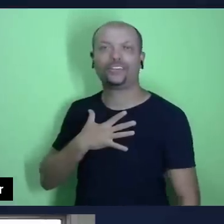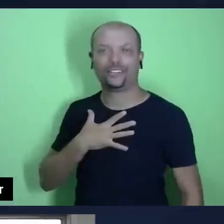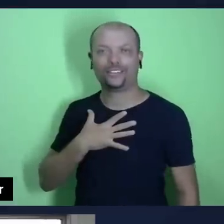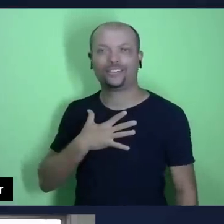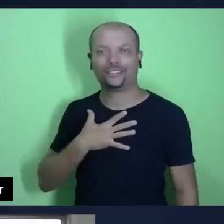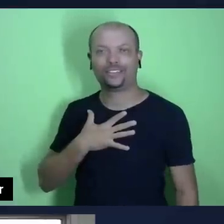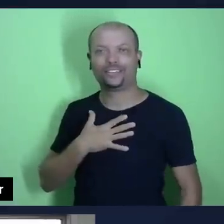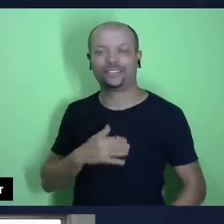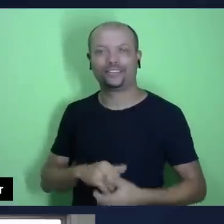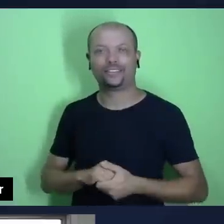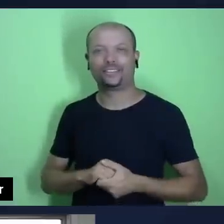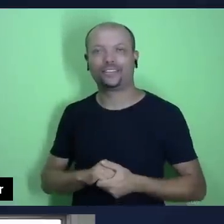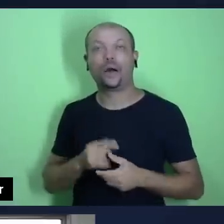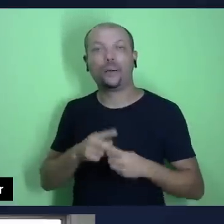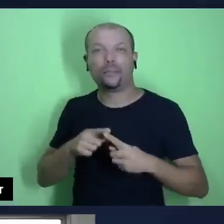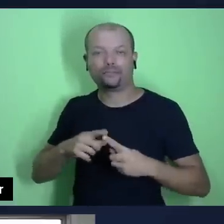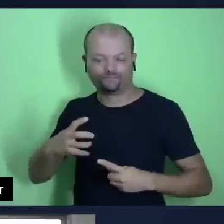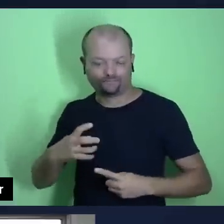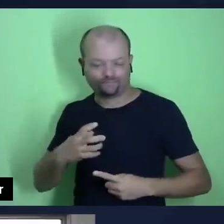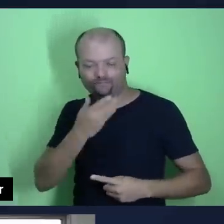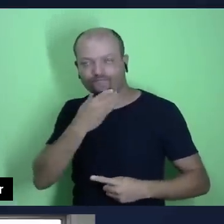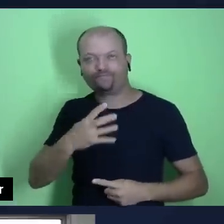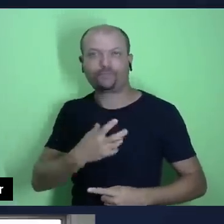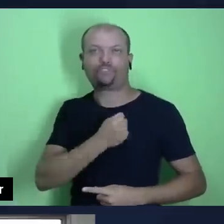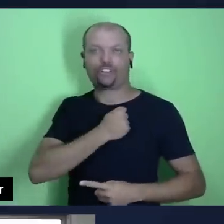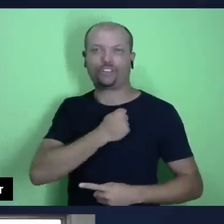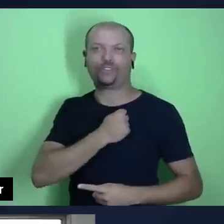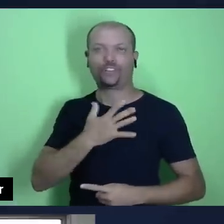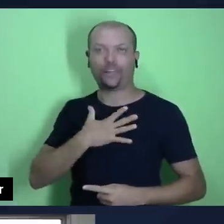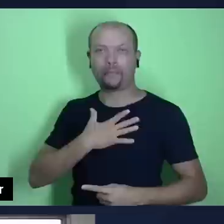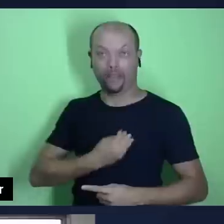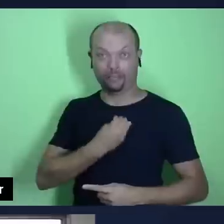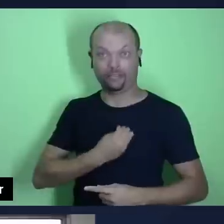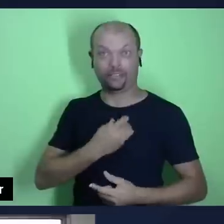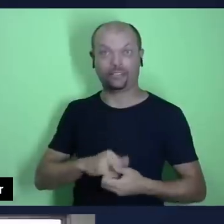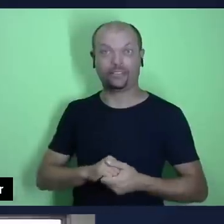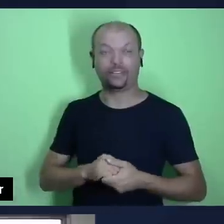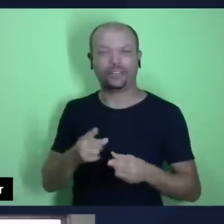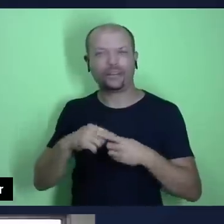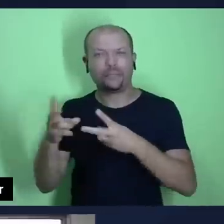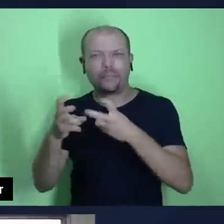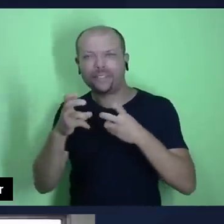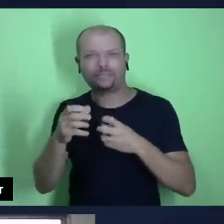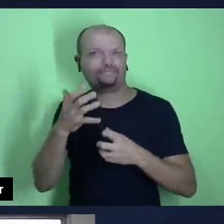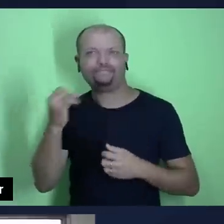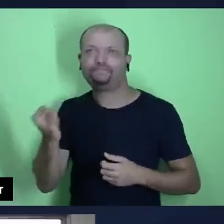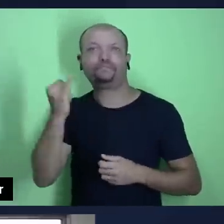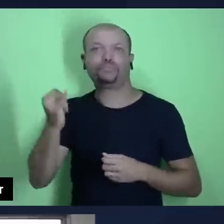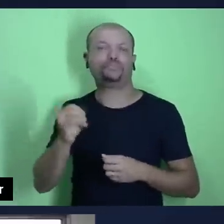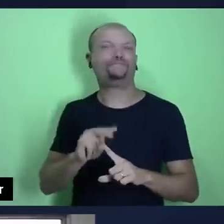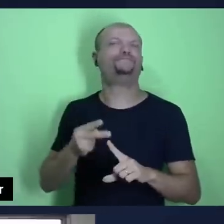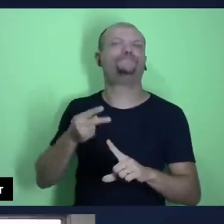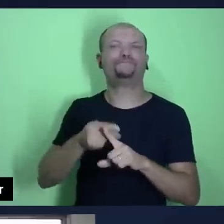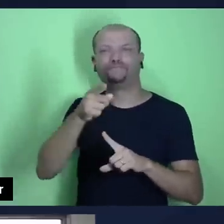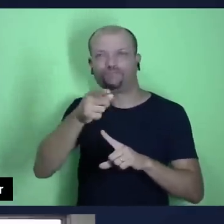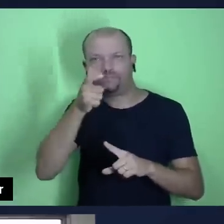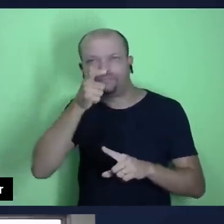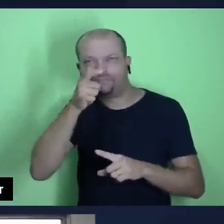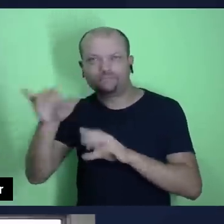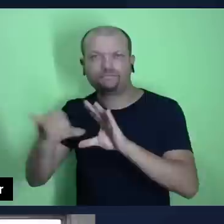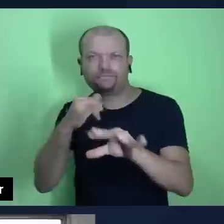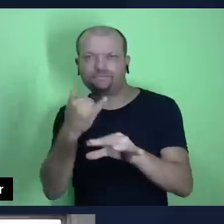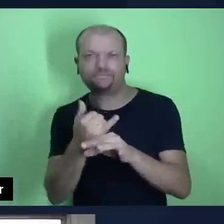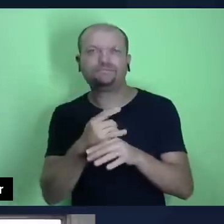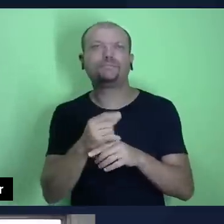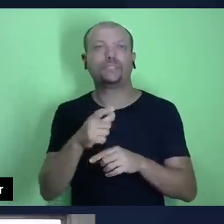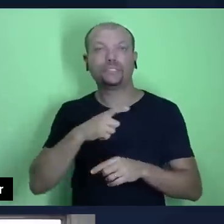como redentor da minha vida. Então, perceba que é muito importante que você que nos acompanha tenha isso